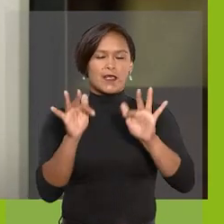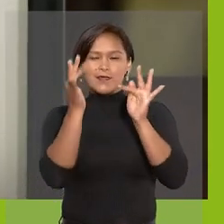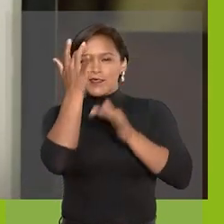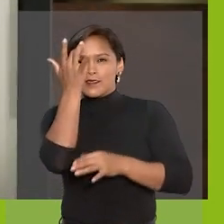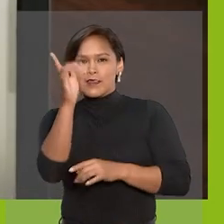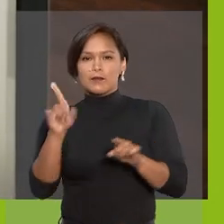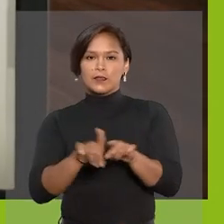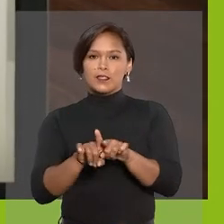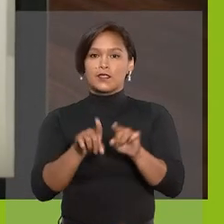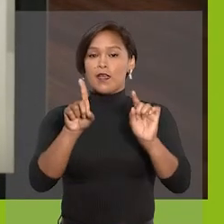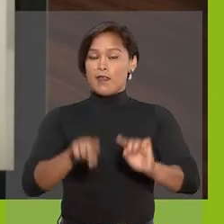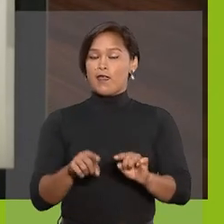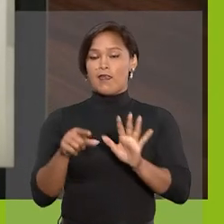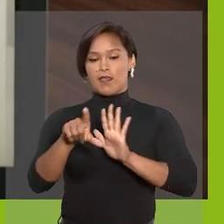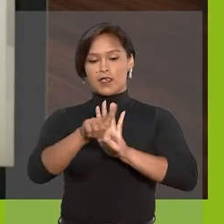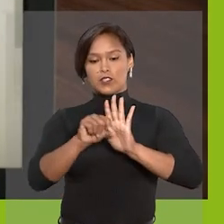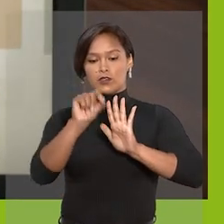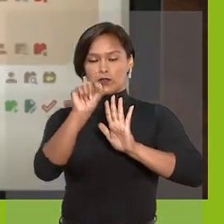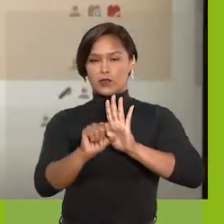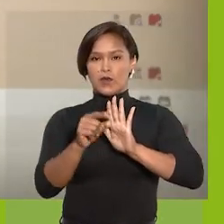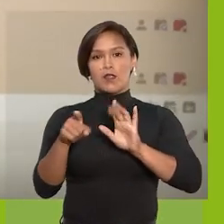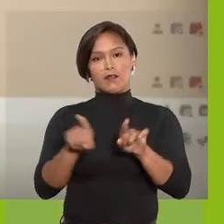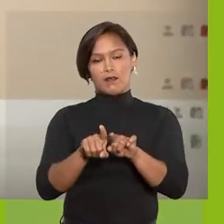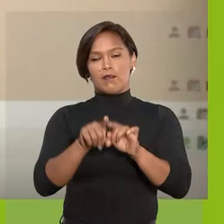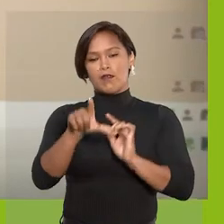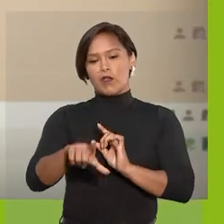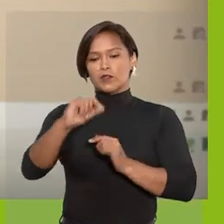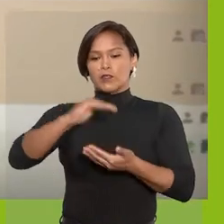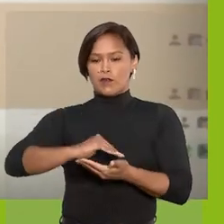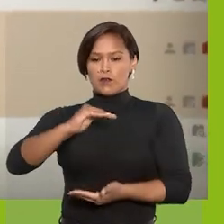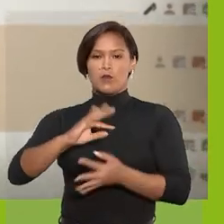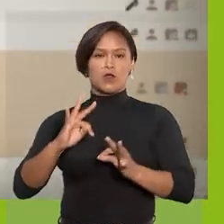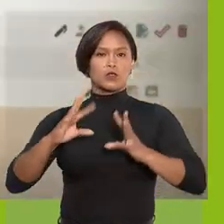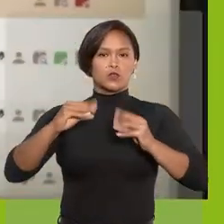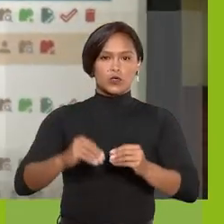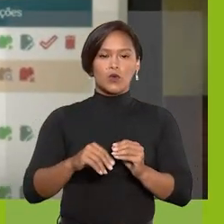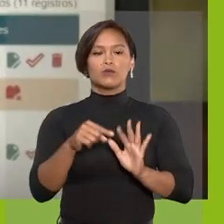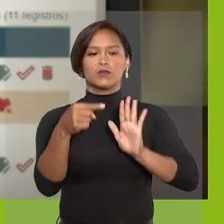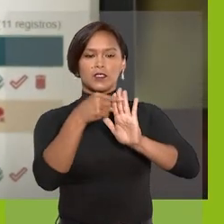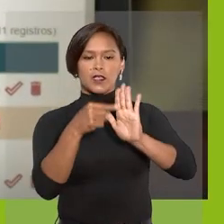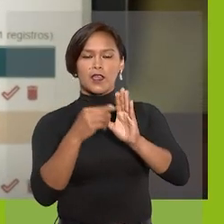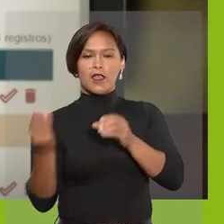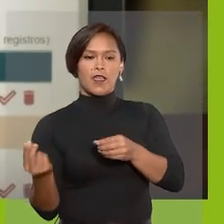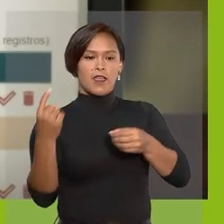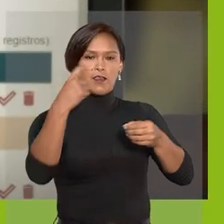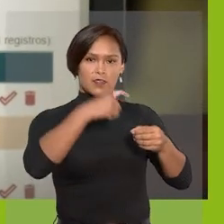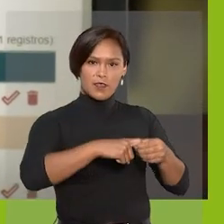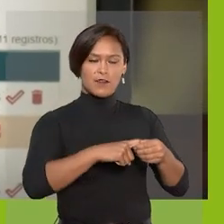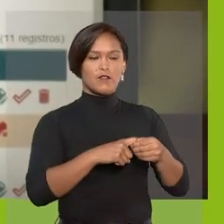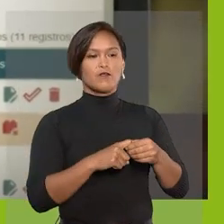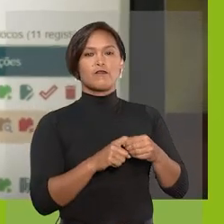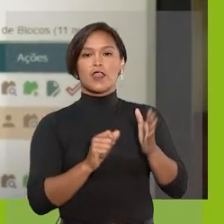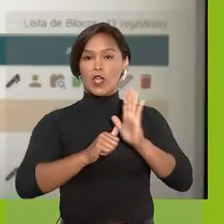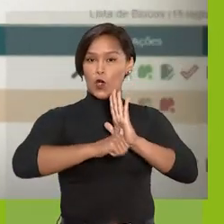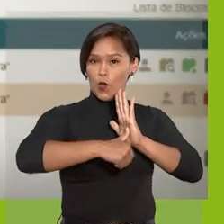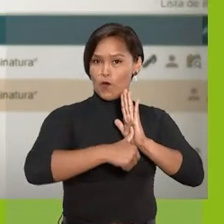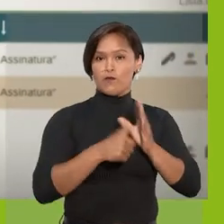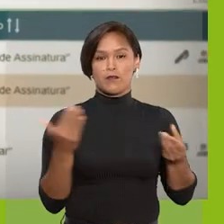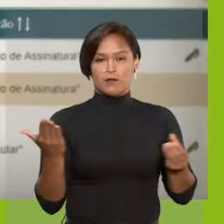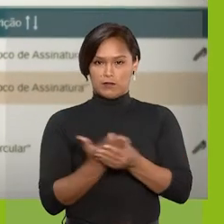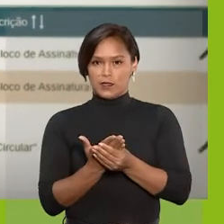Basta clicar neste ícone ou selecionar o bloco e clicar no botão Devolver e confirmar a ação.